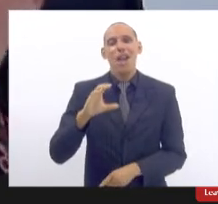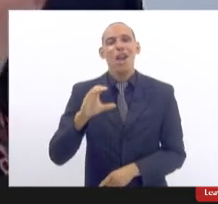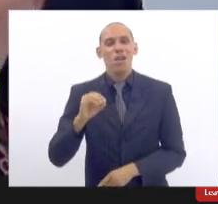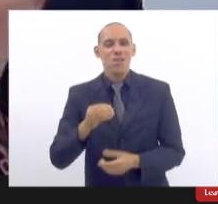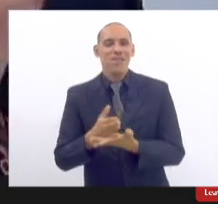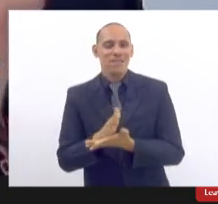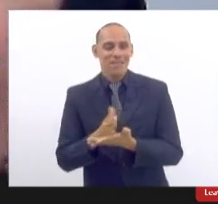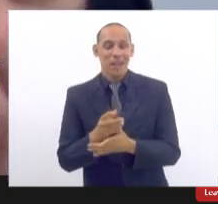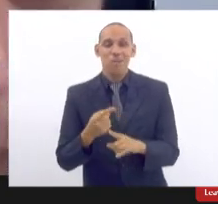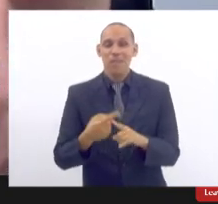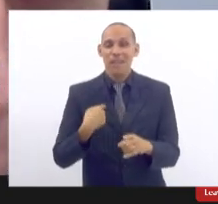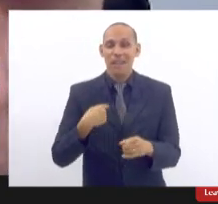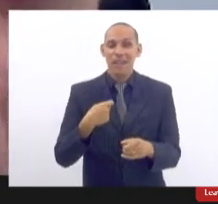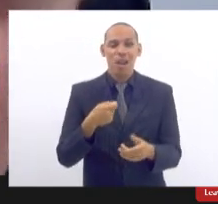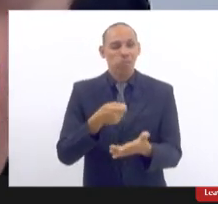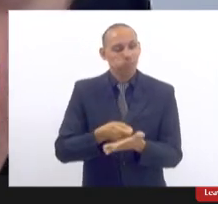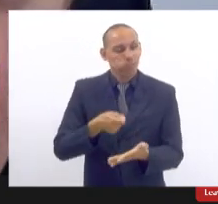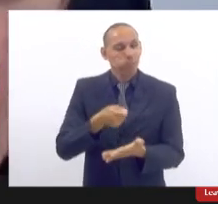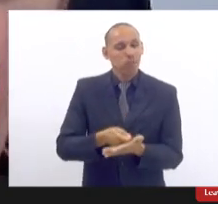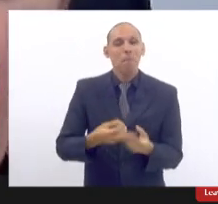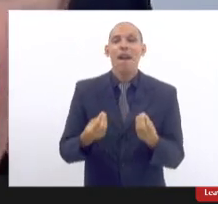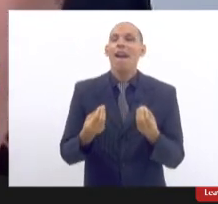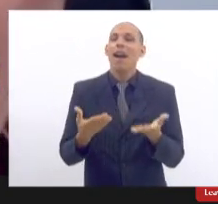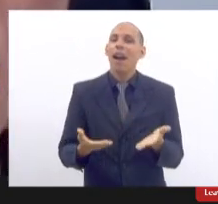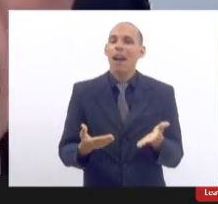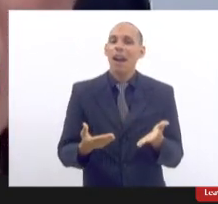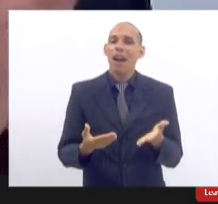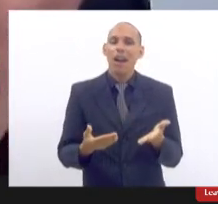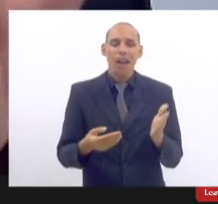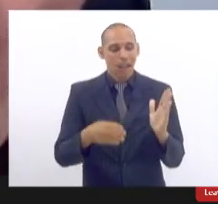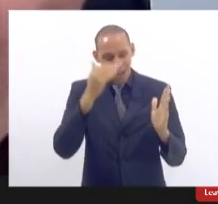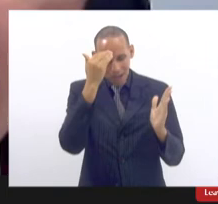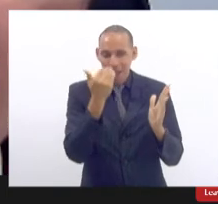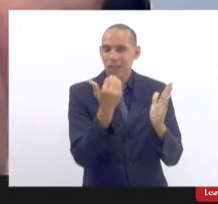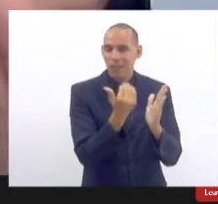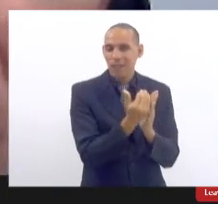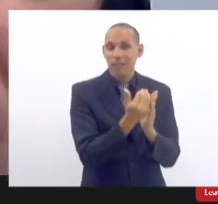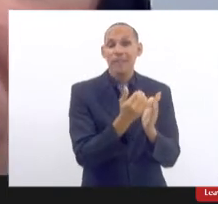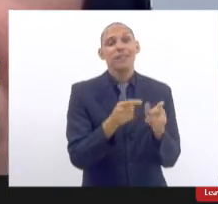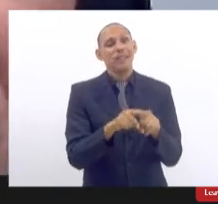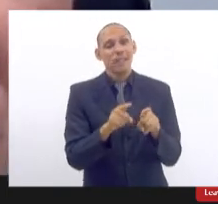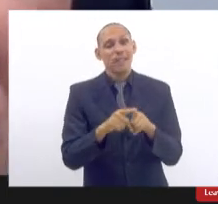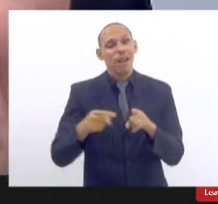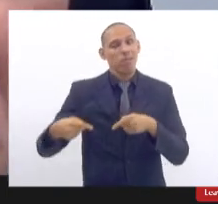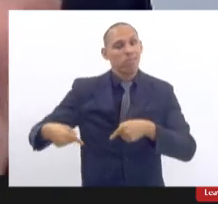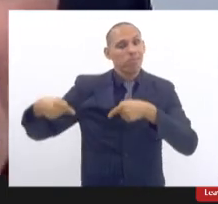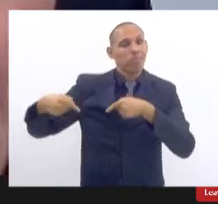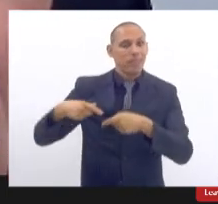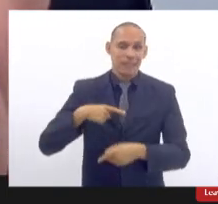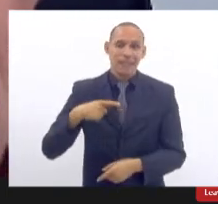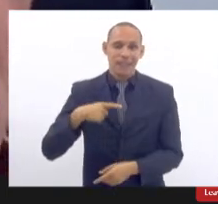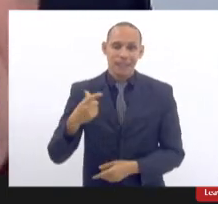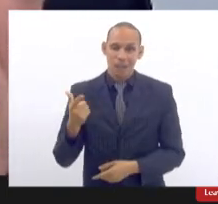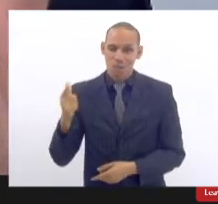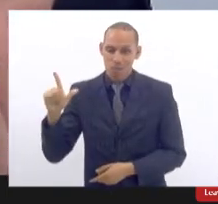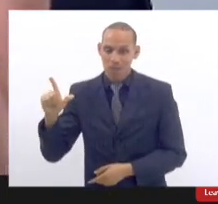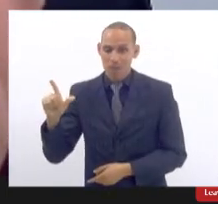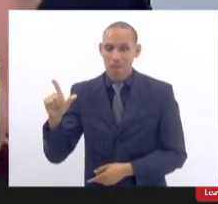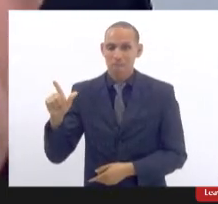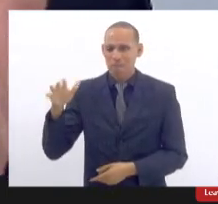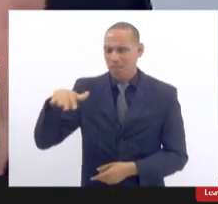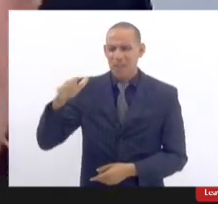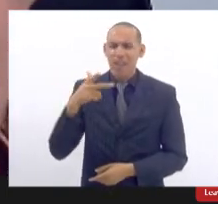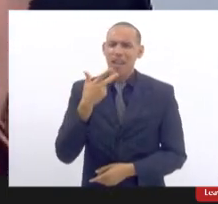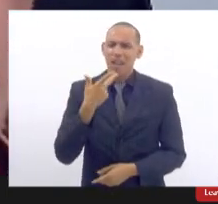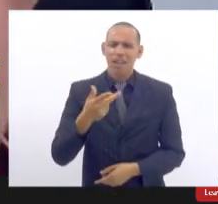brigo para elas serem cumpridas aliás doutora Helena eu tenho claro meus adversários aqui o pessoal fala esse link